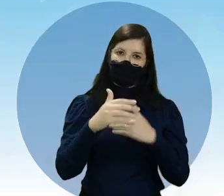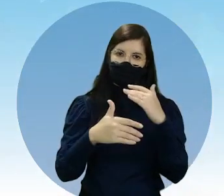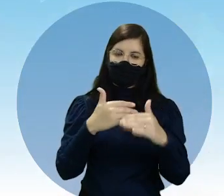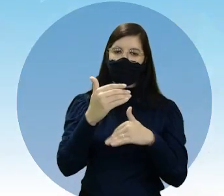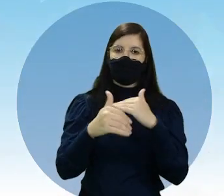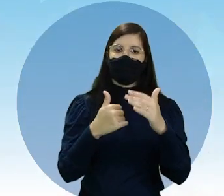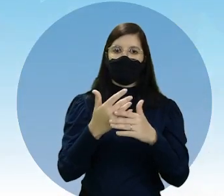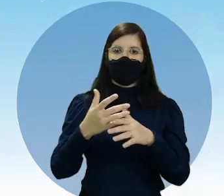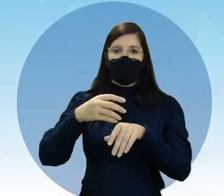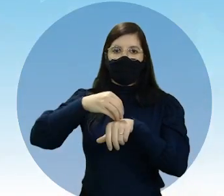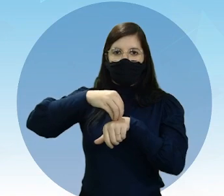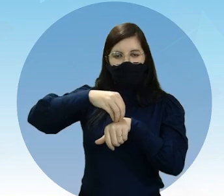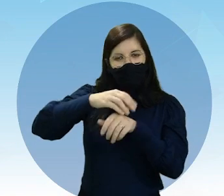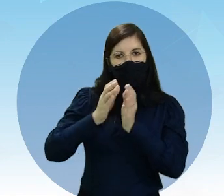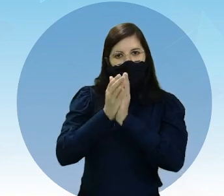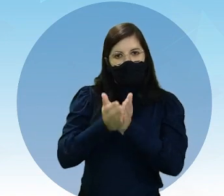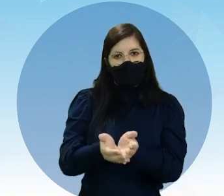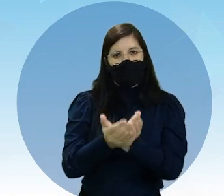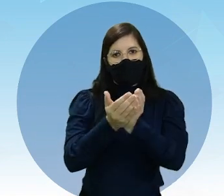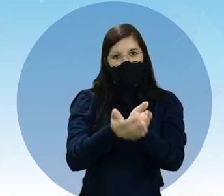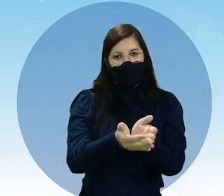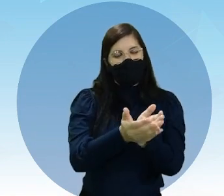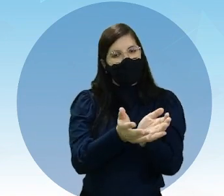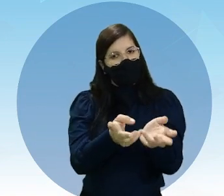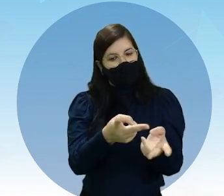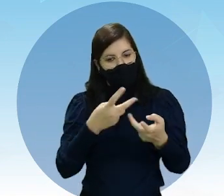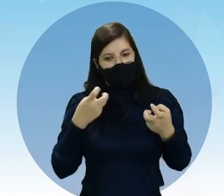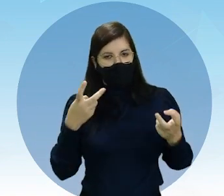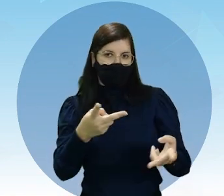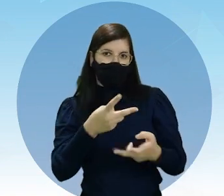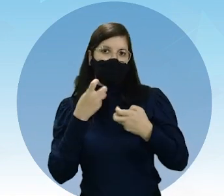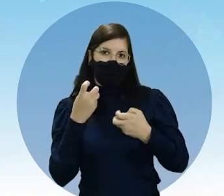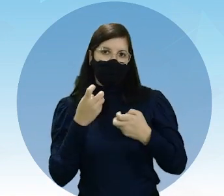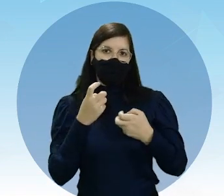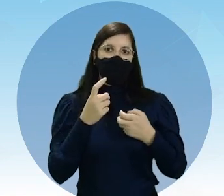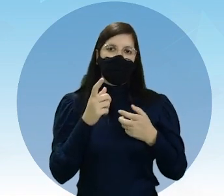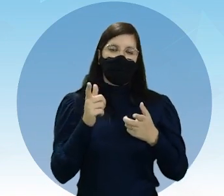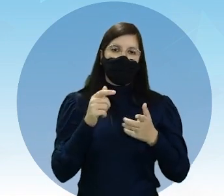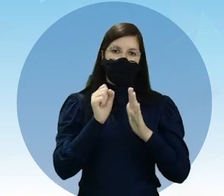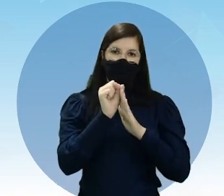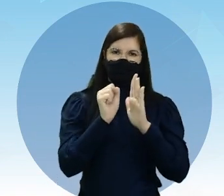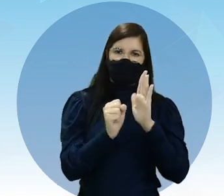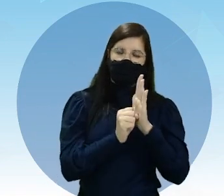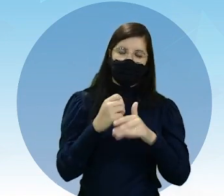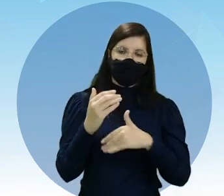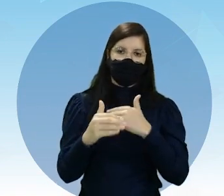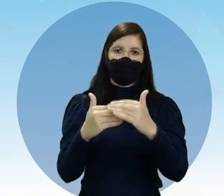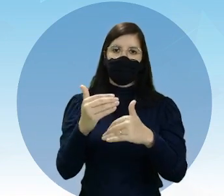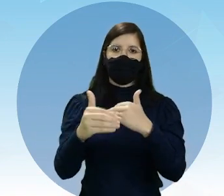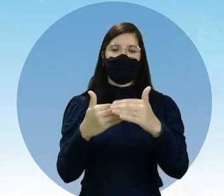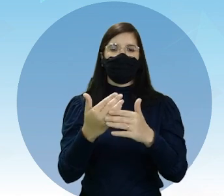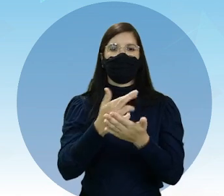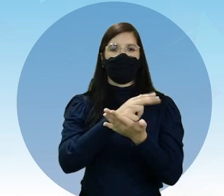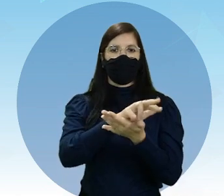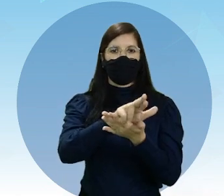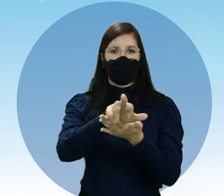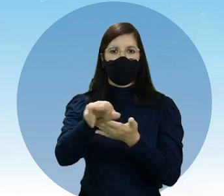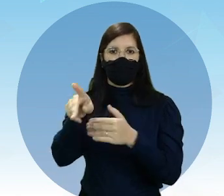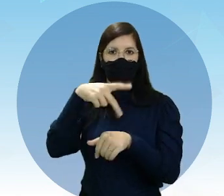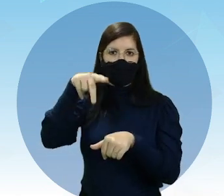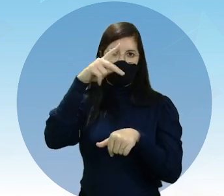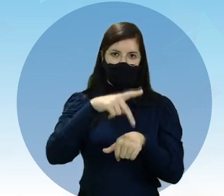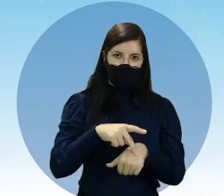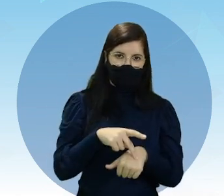colonizações e explorações. E, ao longo dos séculos, vários países,